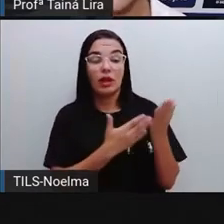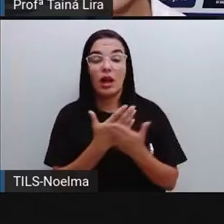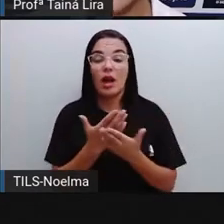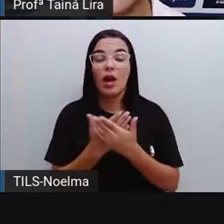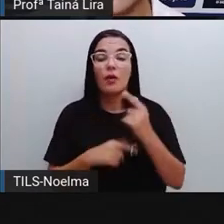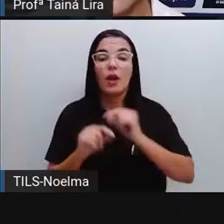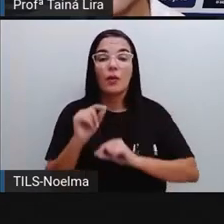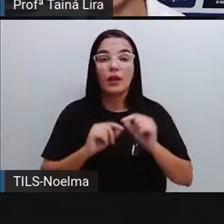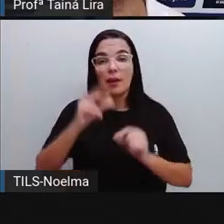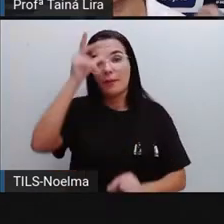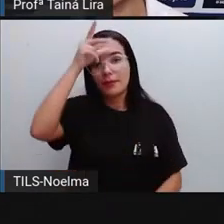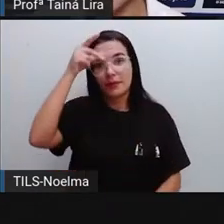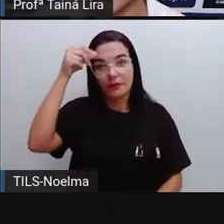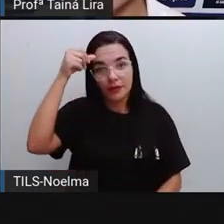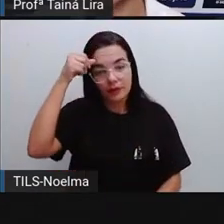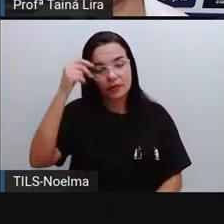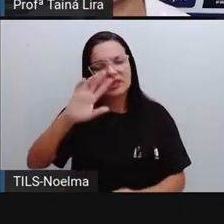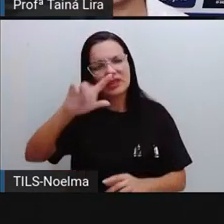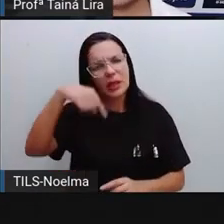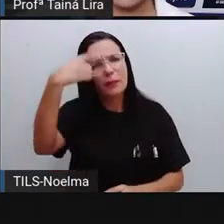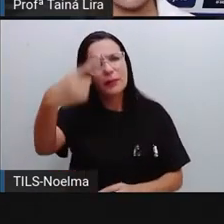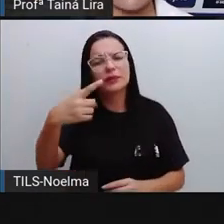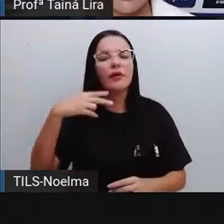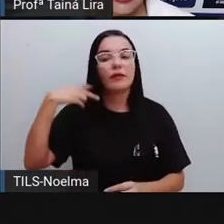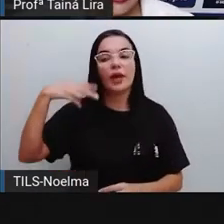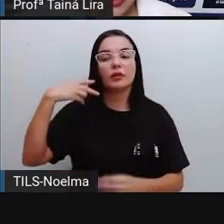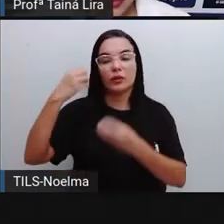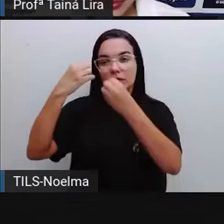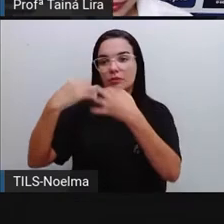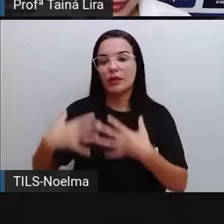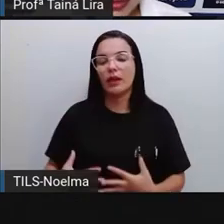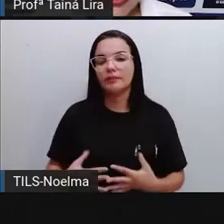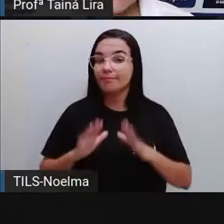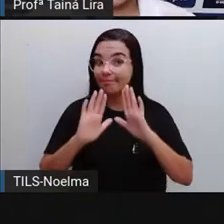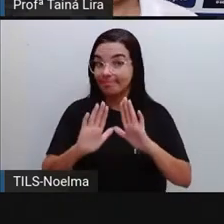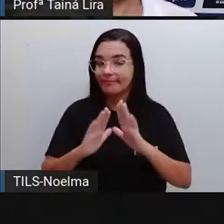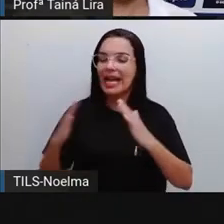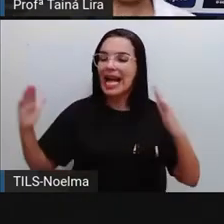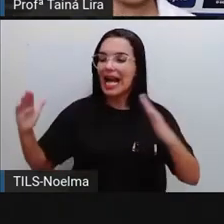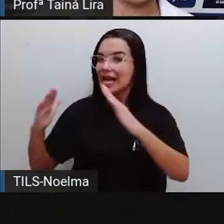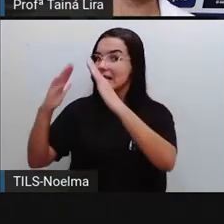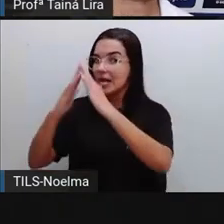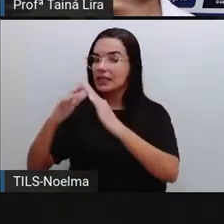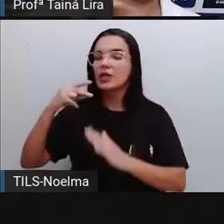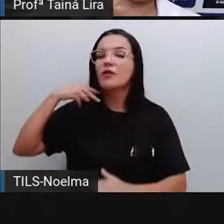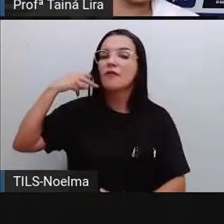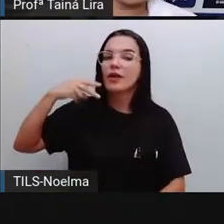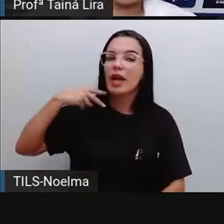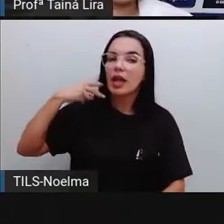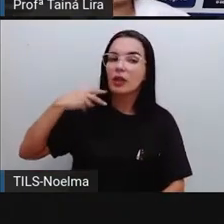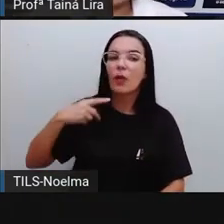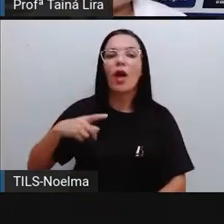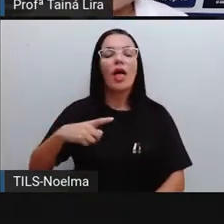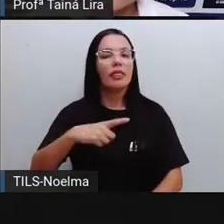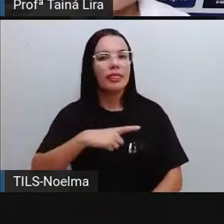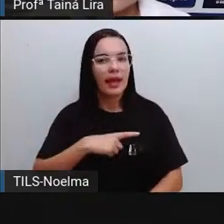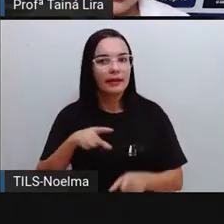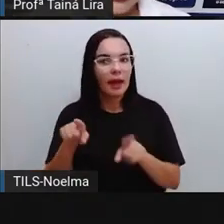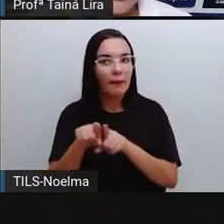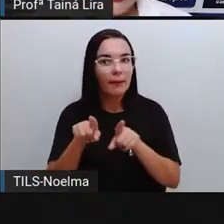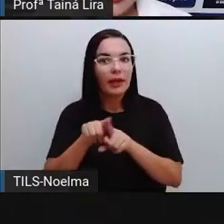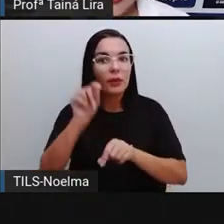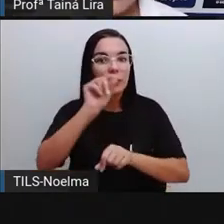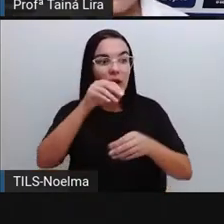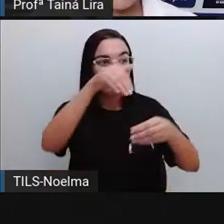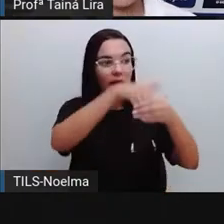que a própria é que vocês entendam nesse momento. Na Câmara de Vereadores, nós também temos a eleição para escolher o presidente